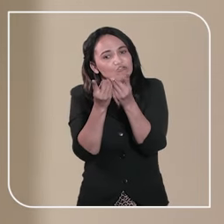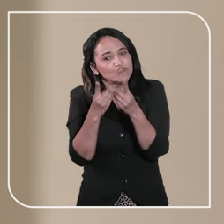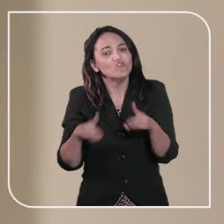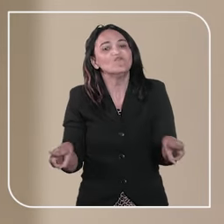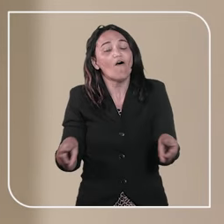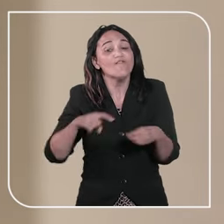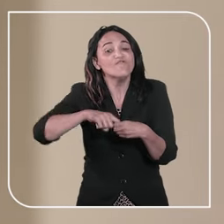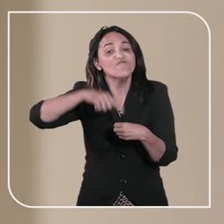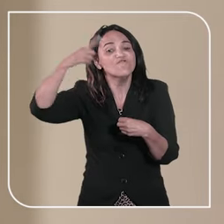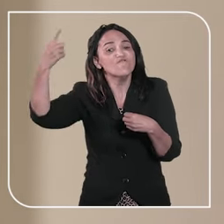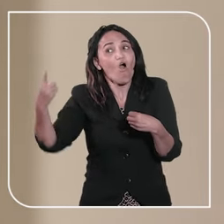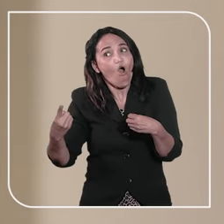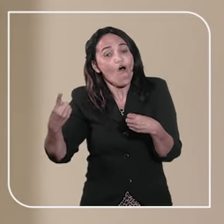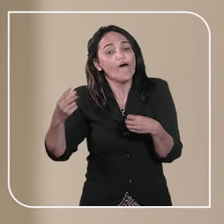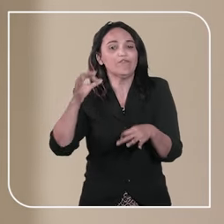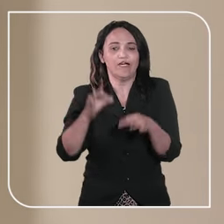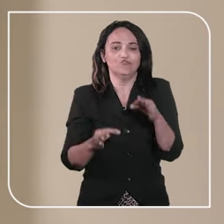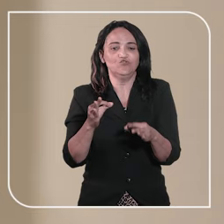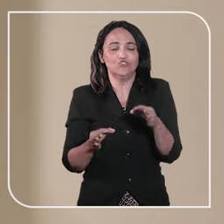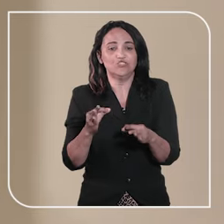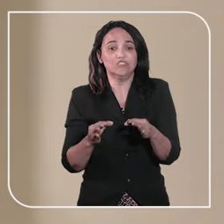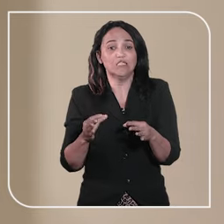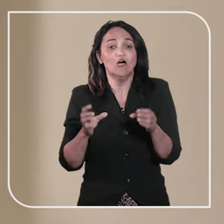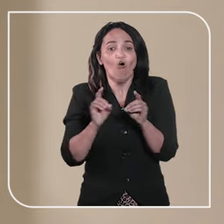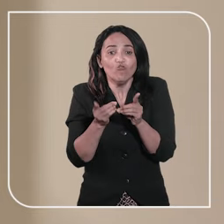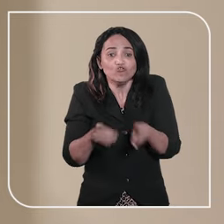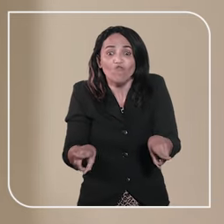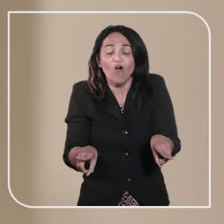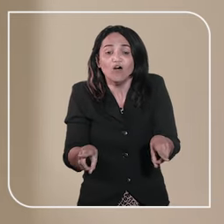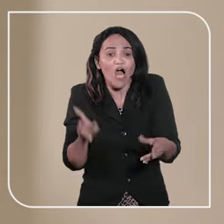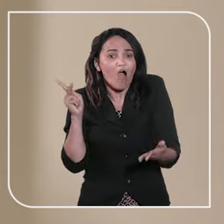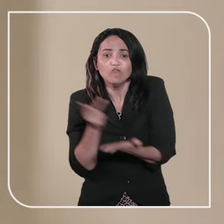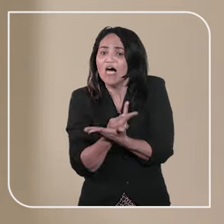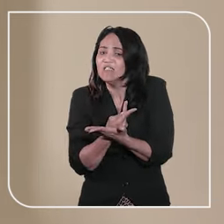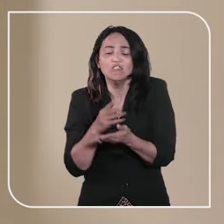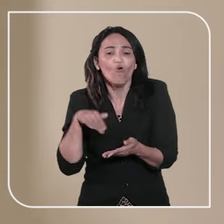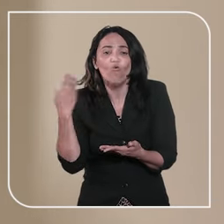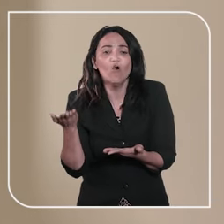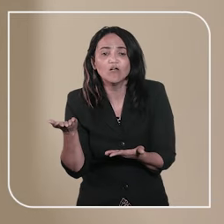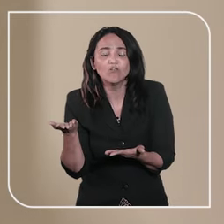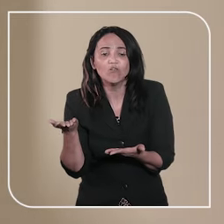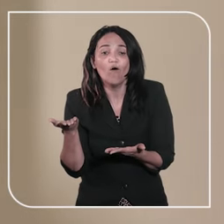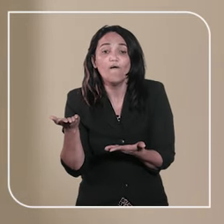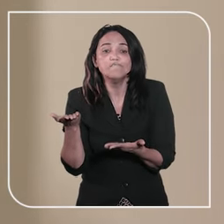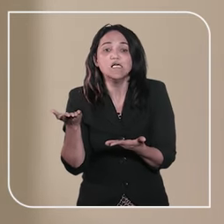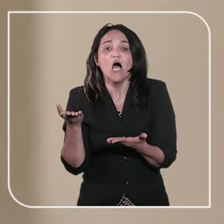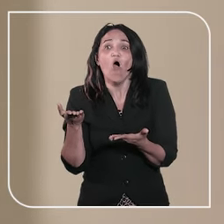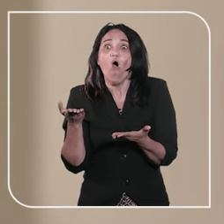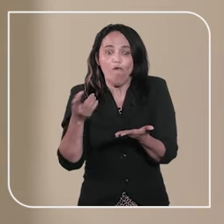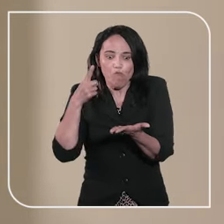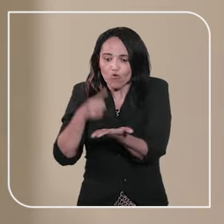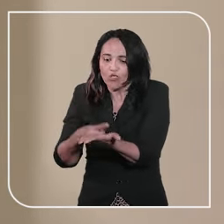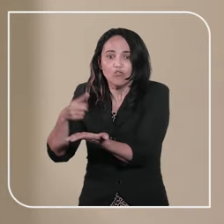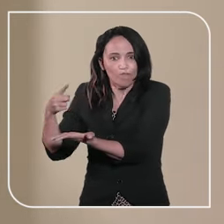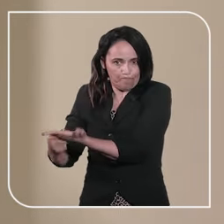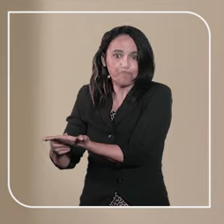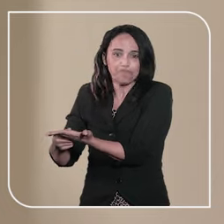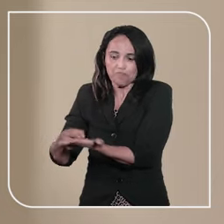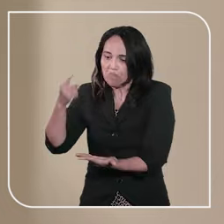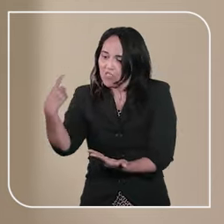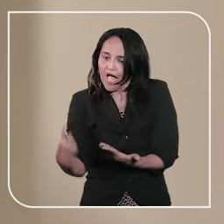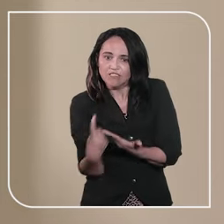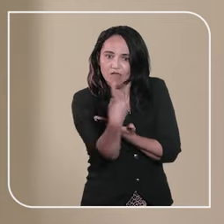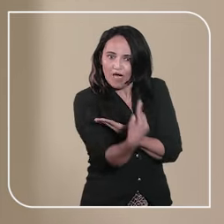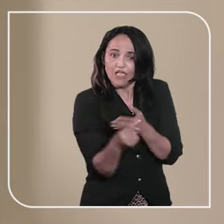extrajudicial. O divórcio extrajudicial acontece quando? Quando há consenso entre as partes.